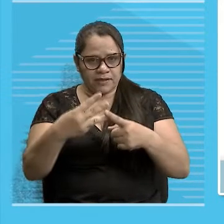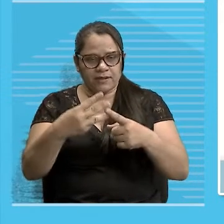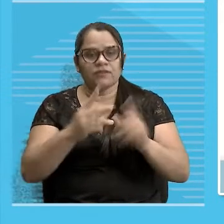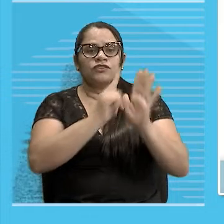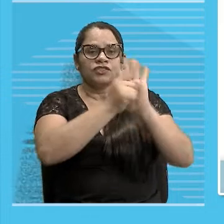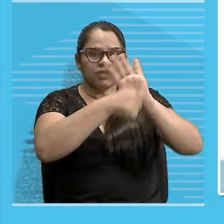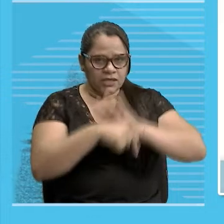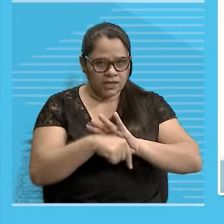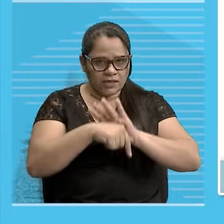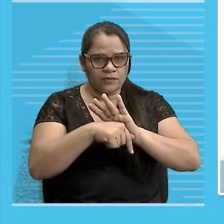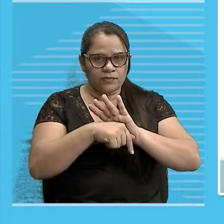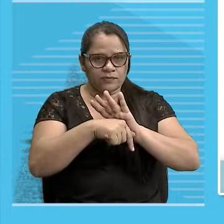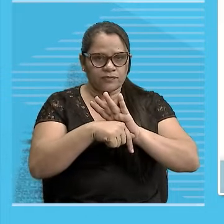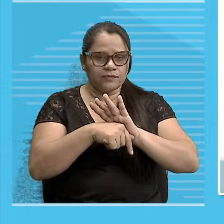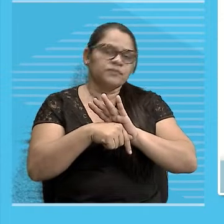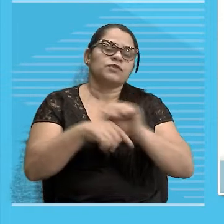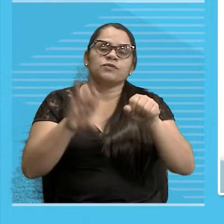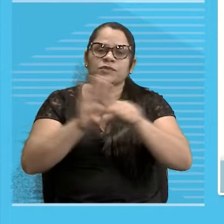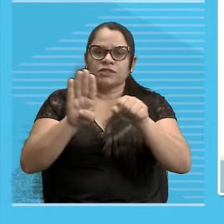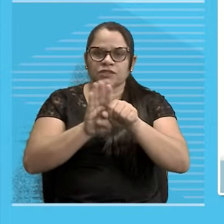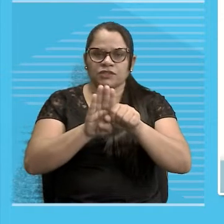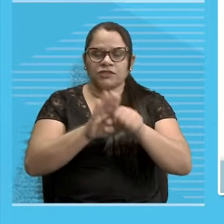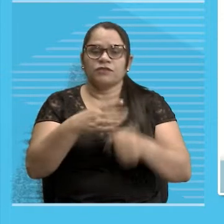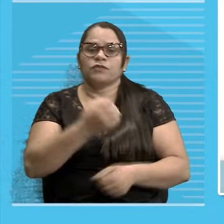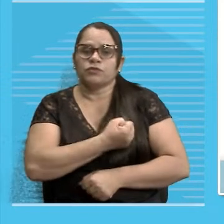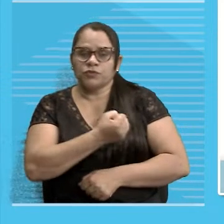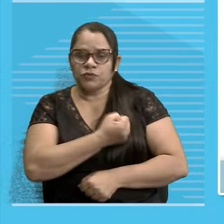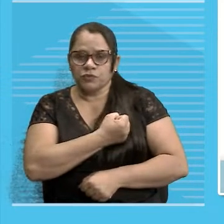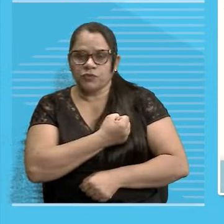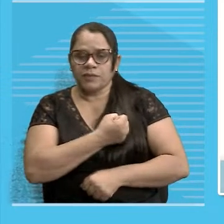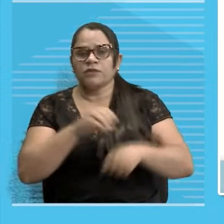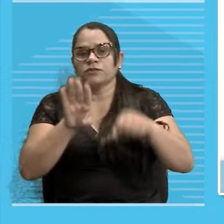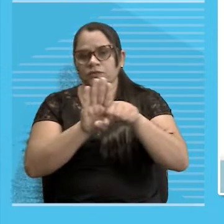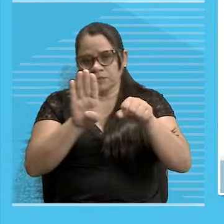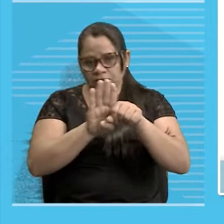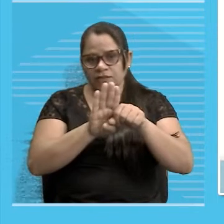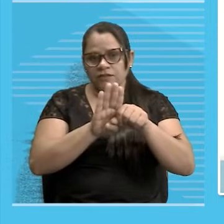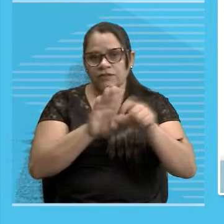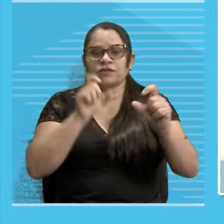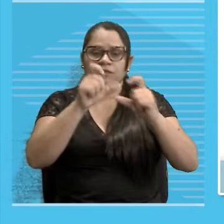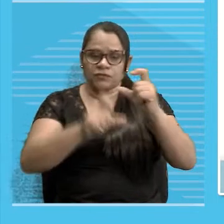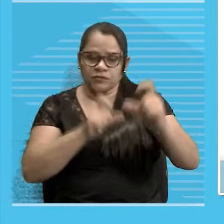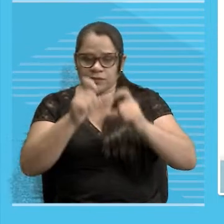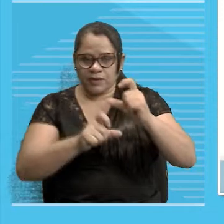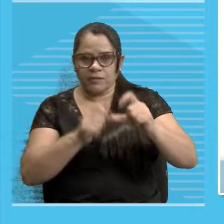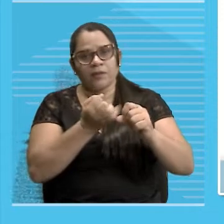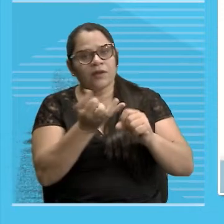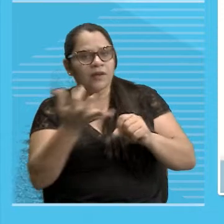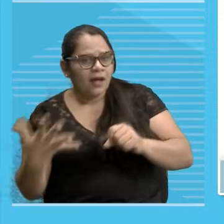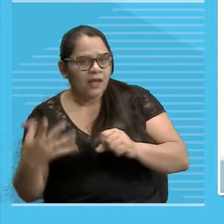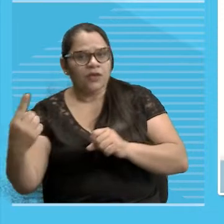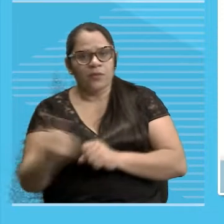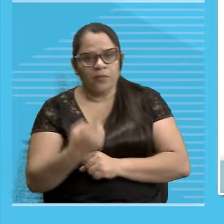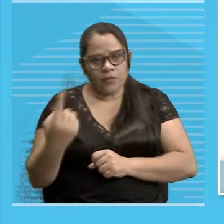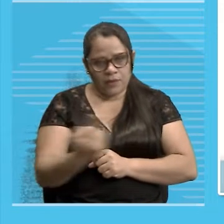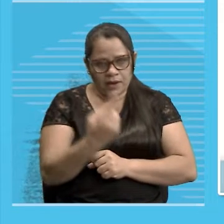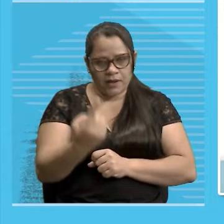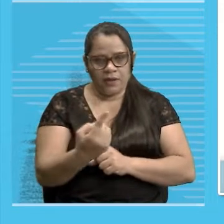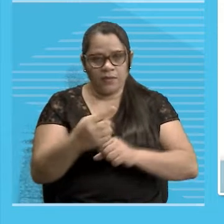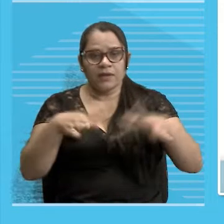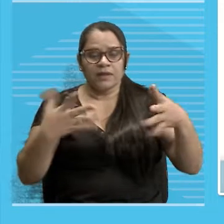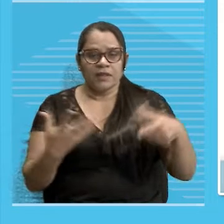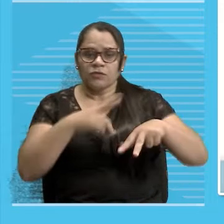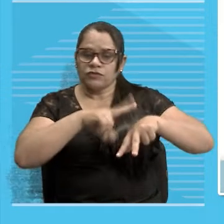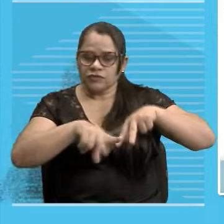substantivo, tá? O número Ou seja, as flexões que vão indicar Singular, plural Gênero, feminino, masculino ou